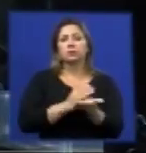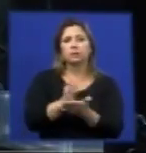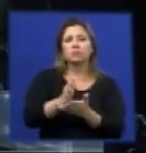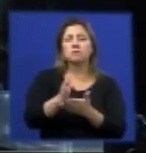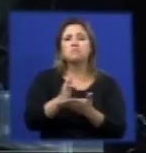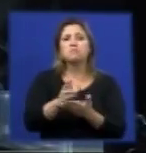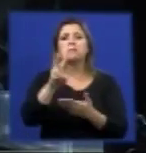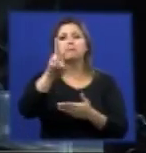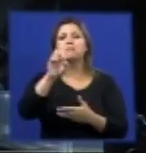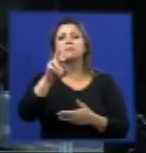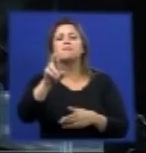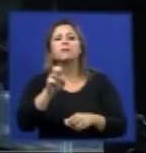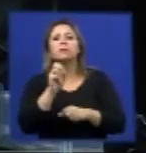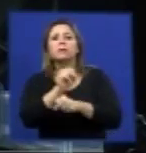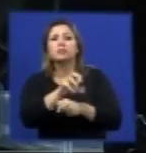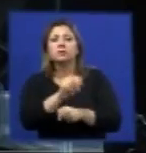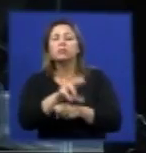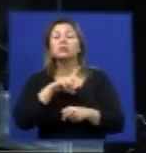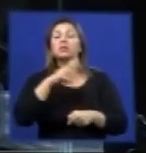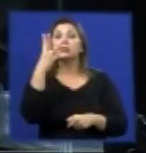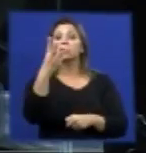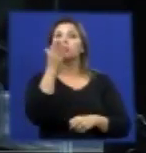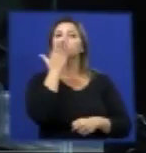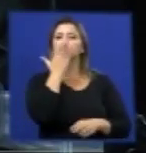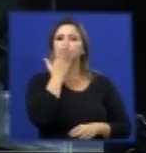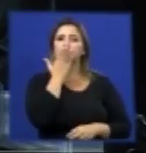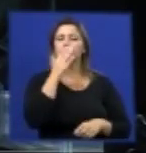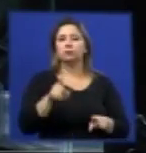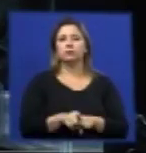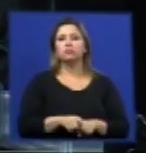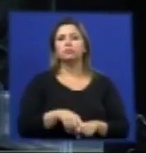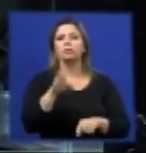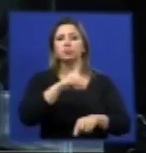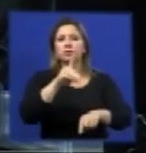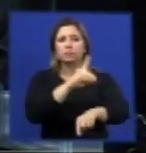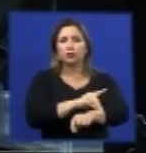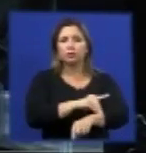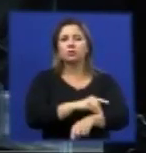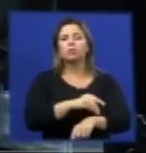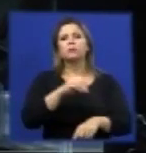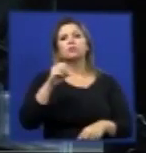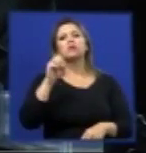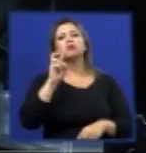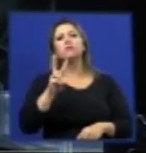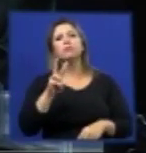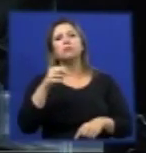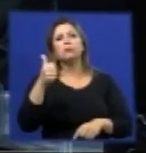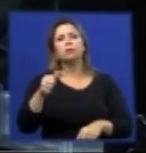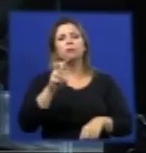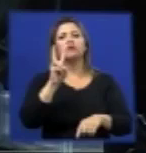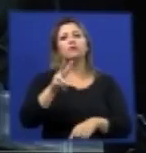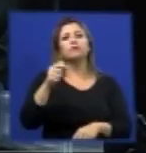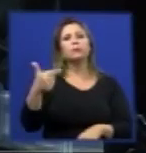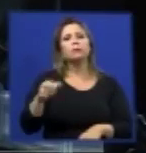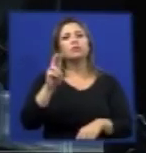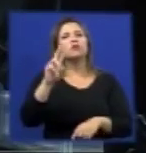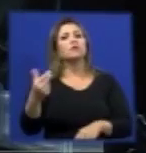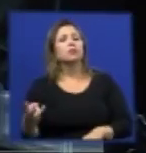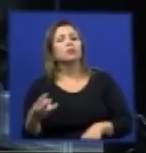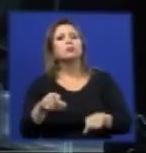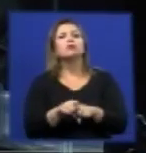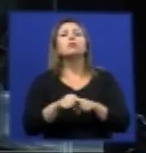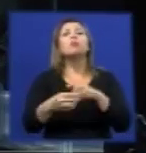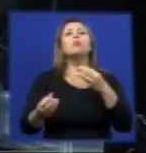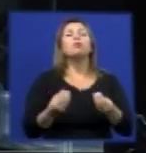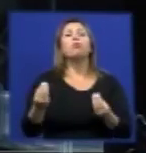virais nós temos três sorotipos circulantes dengue v1 dengue v2 dengue v3 e eu gostaria de